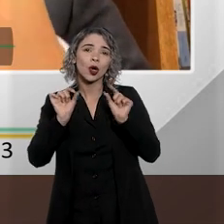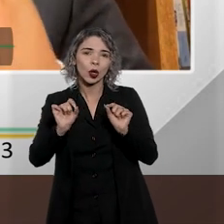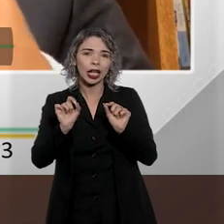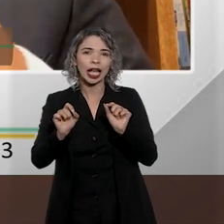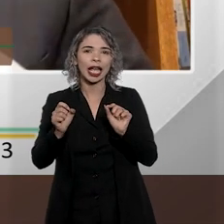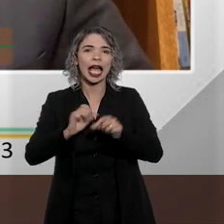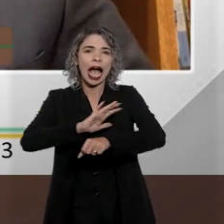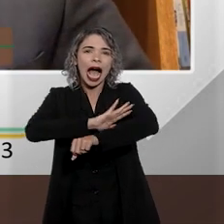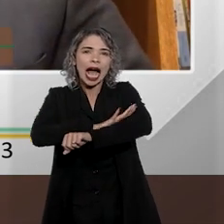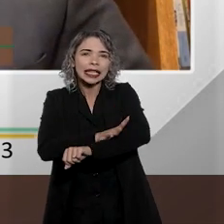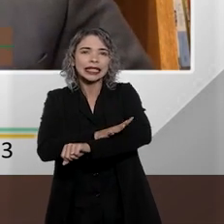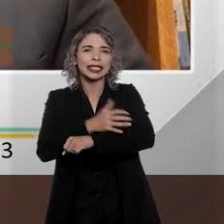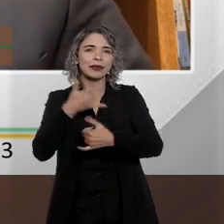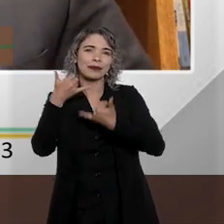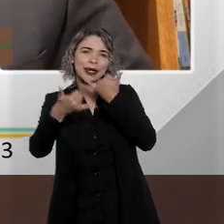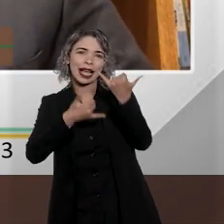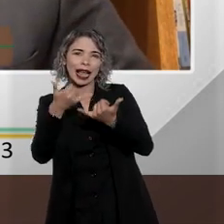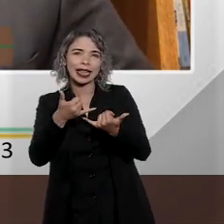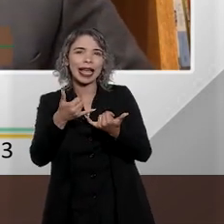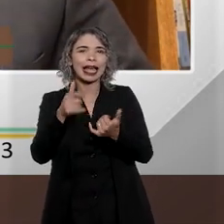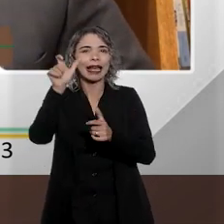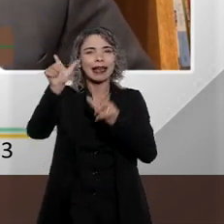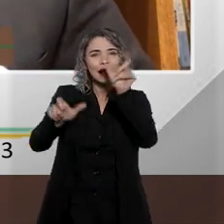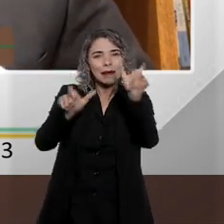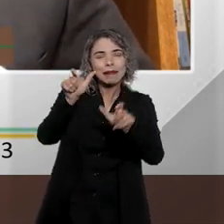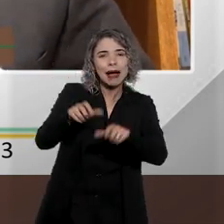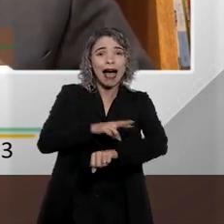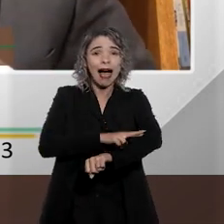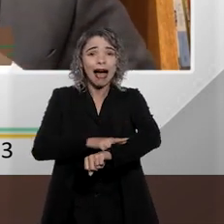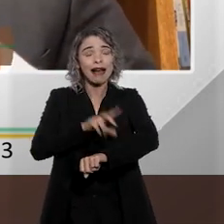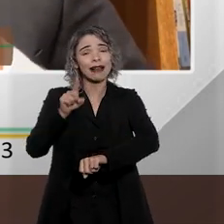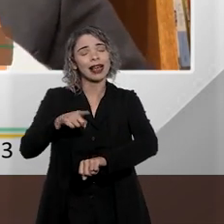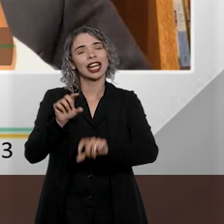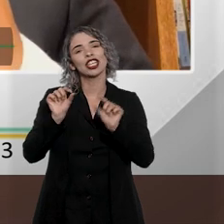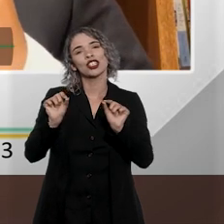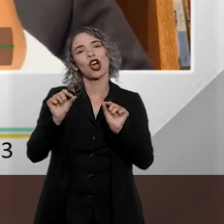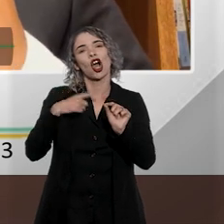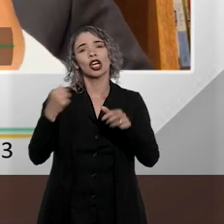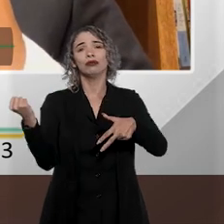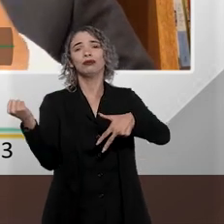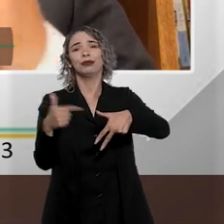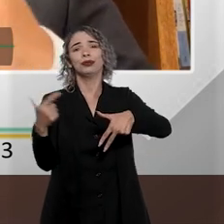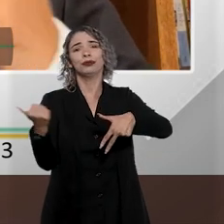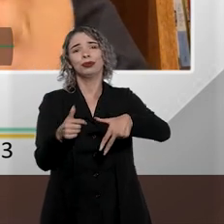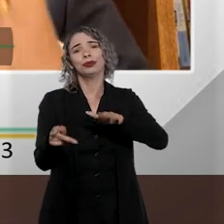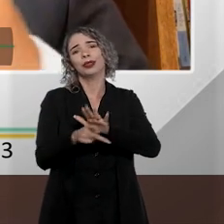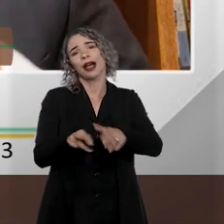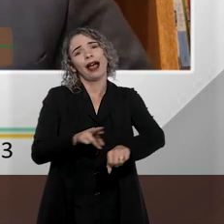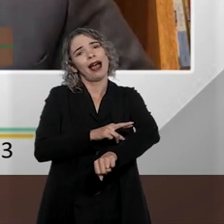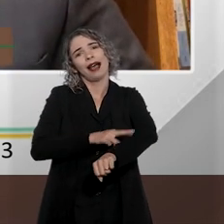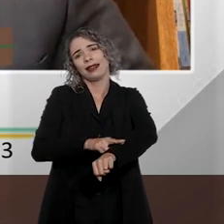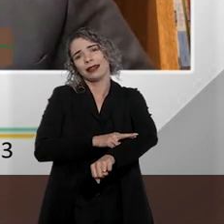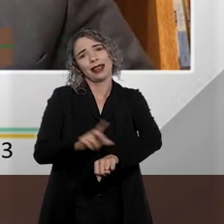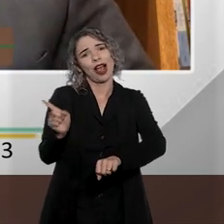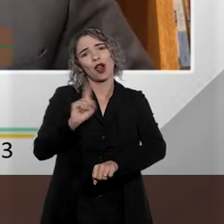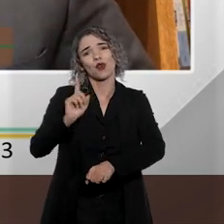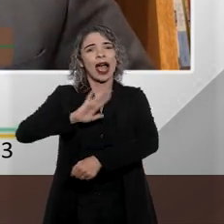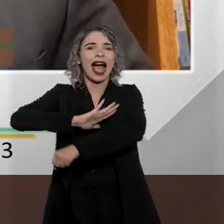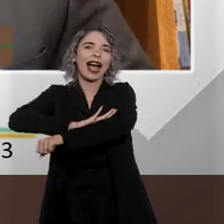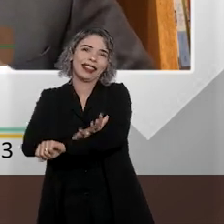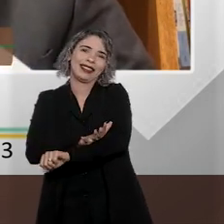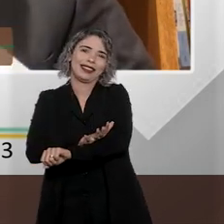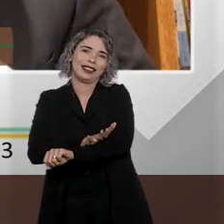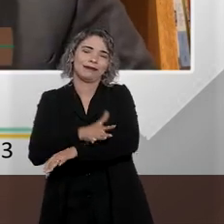ou as ofensas com alusão à raça, essas que eram muito comuns, eram enquadradas na injúria racial e não eram considerados racismo.